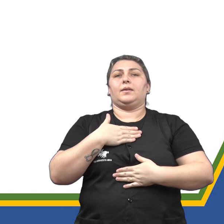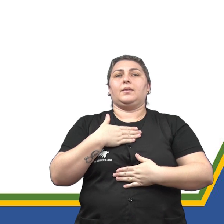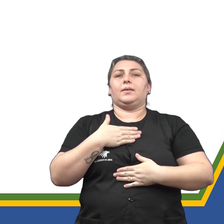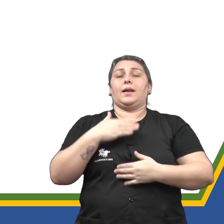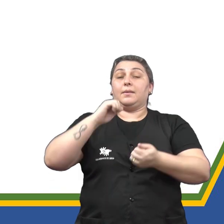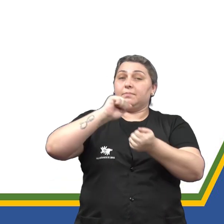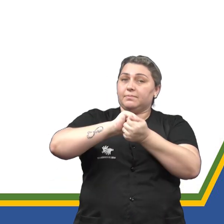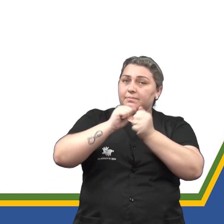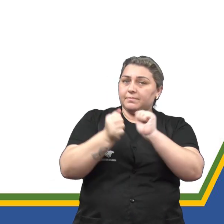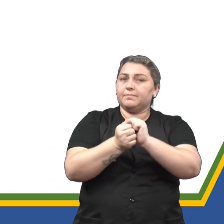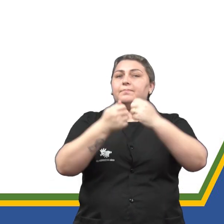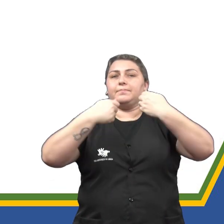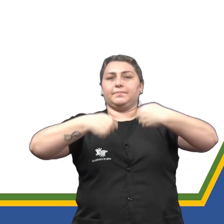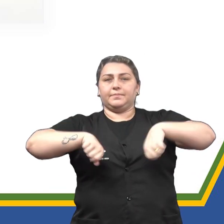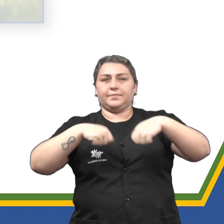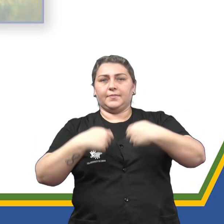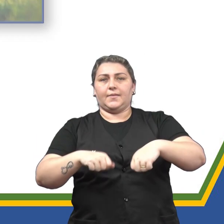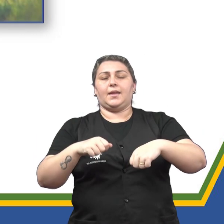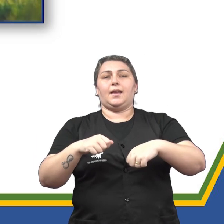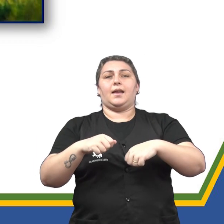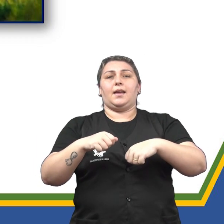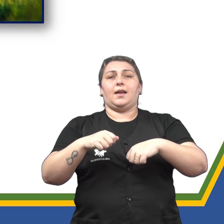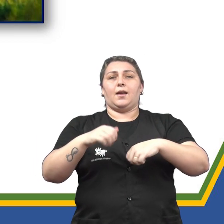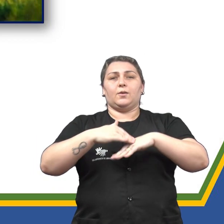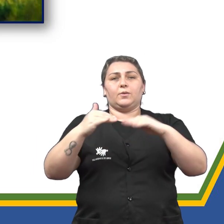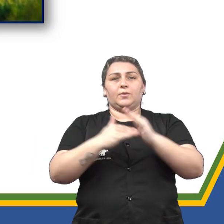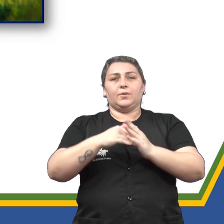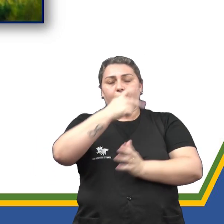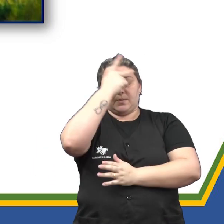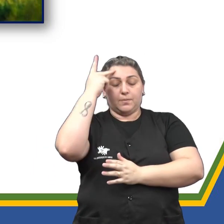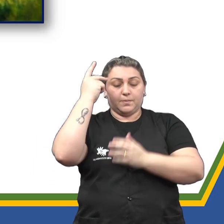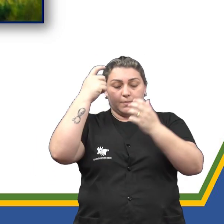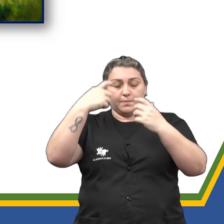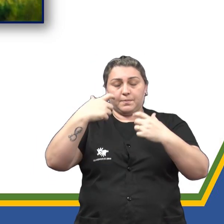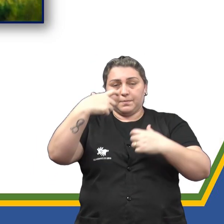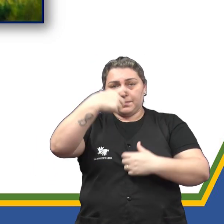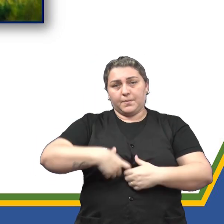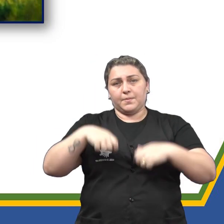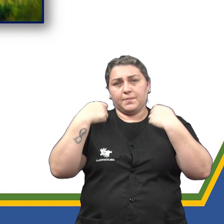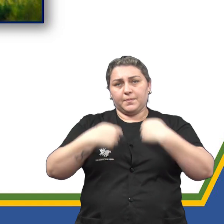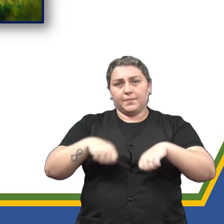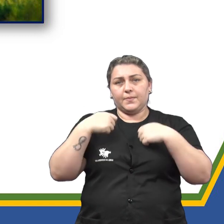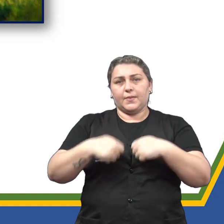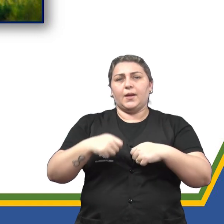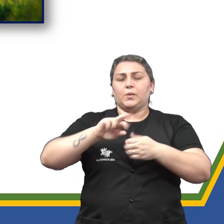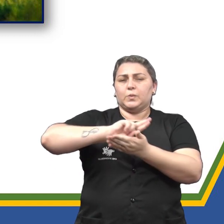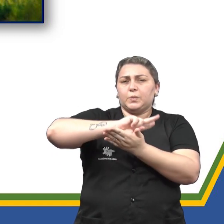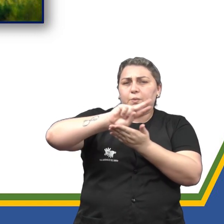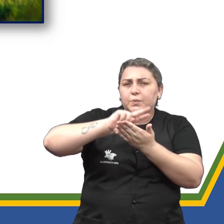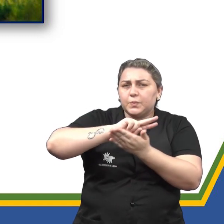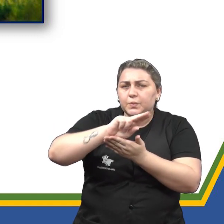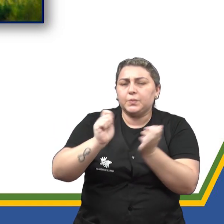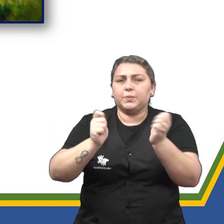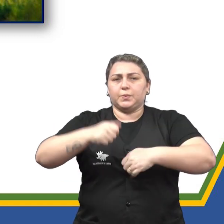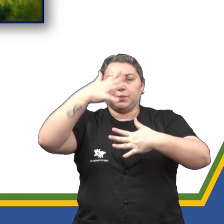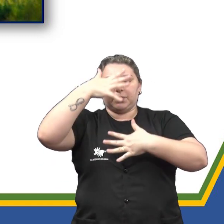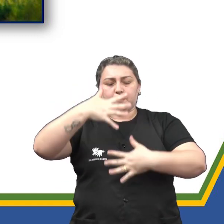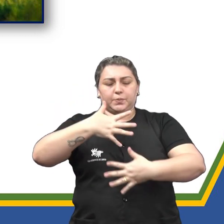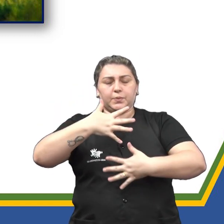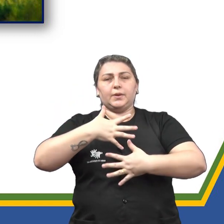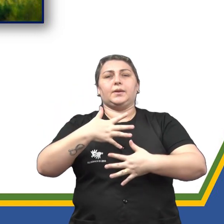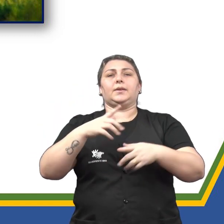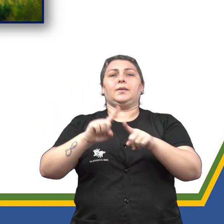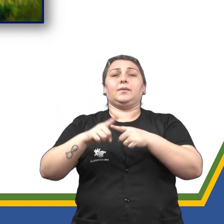de adaptações. Todo ser humano possui inúmeras capacidades motoras, em níveis diferentes devido às suas